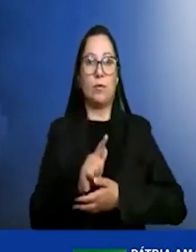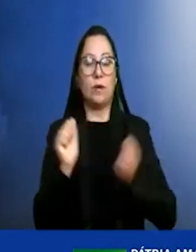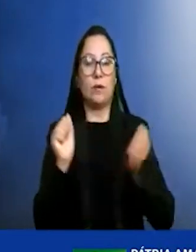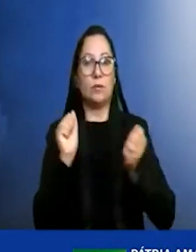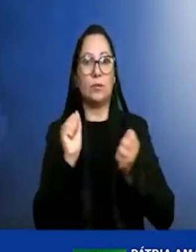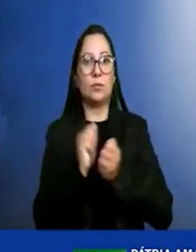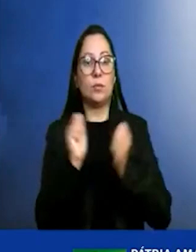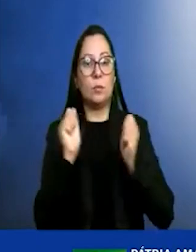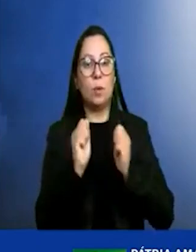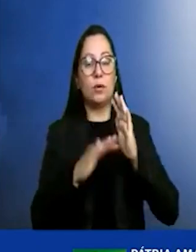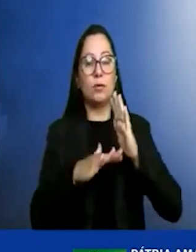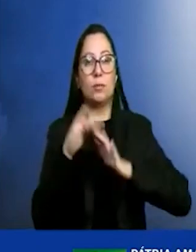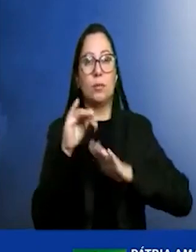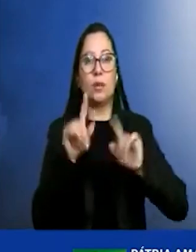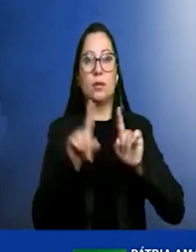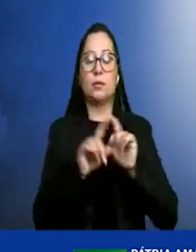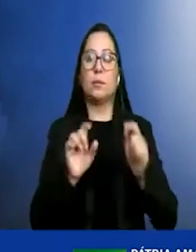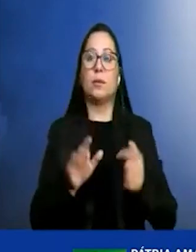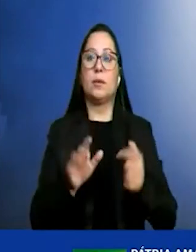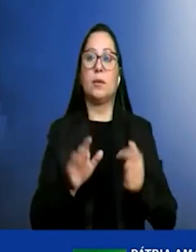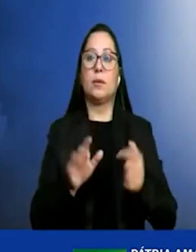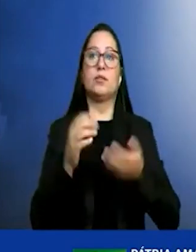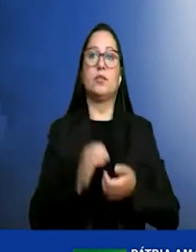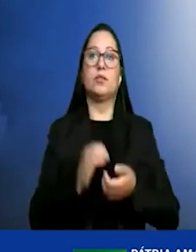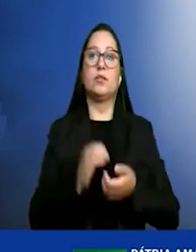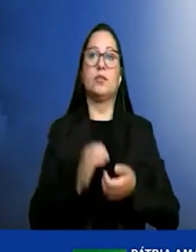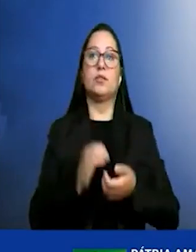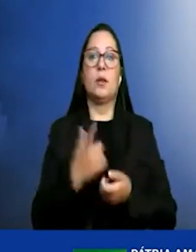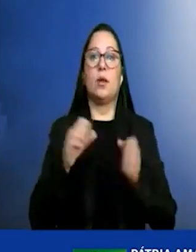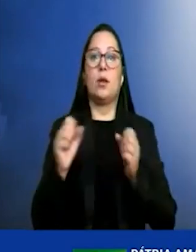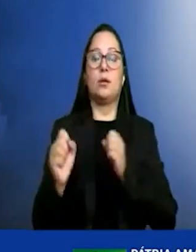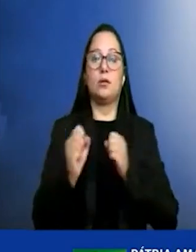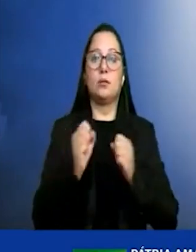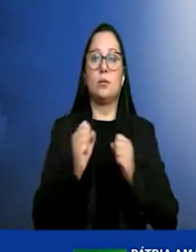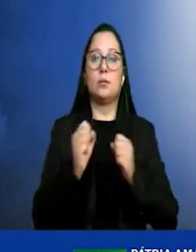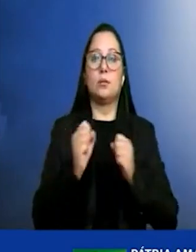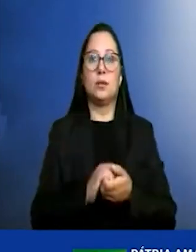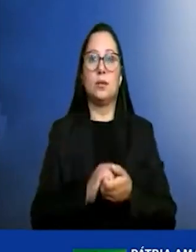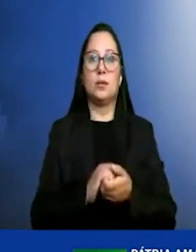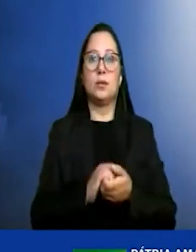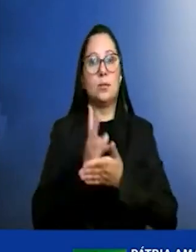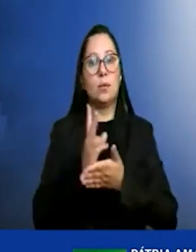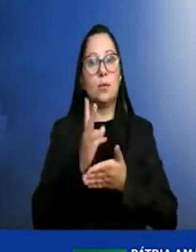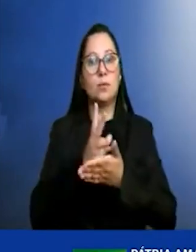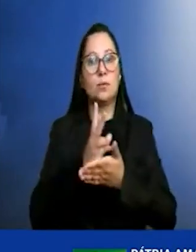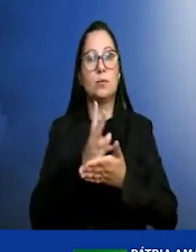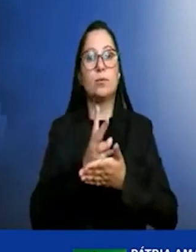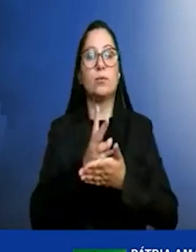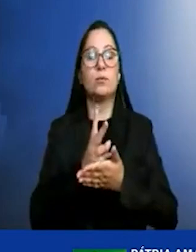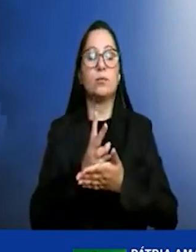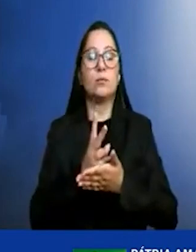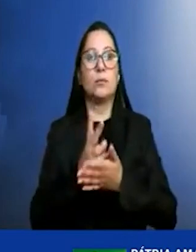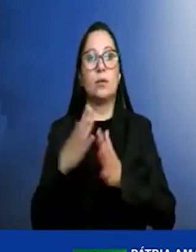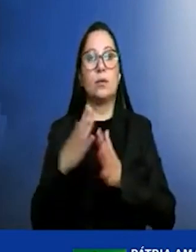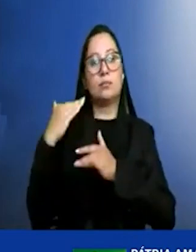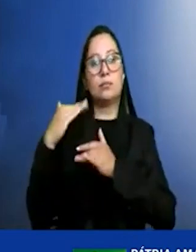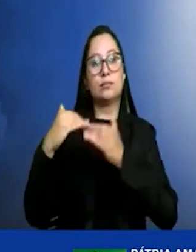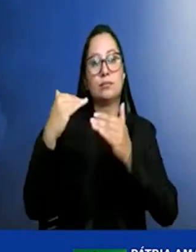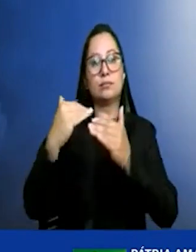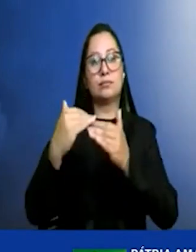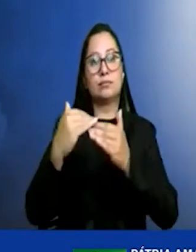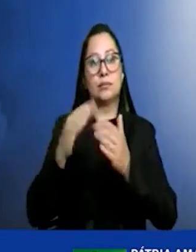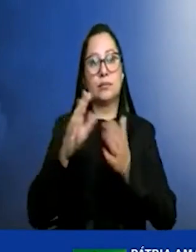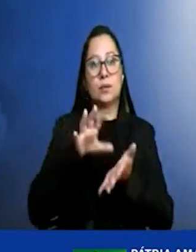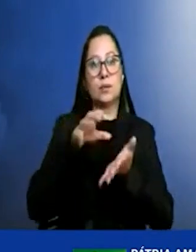e incentivos para que podemos continuar crescendo nesse setor do